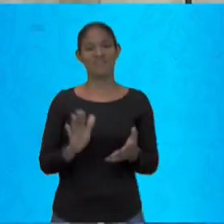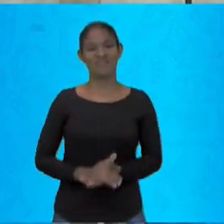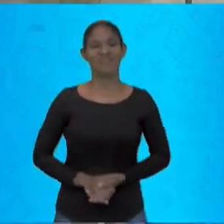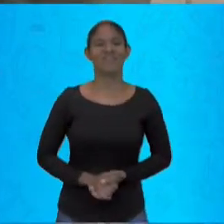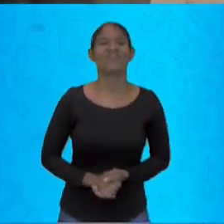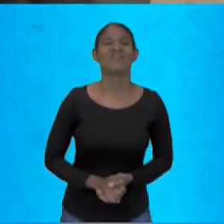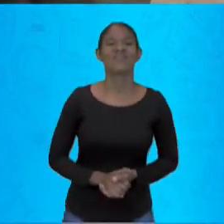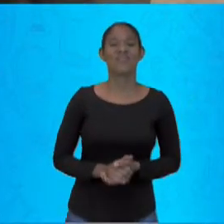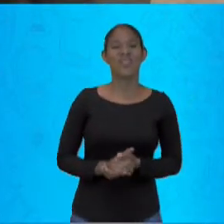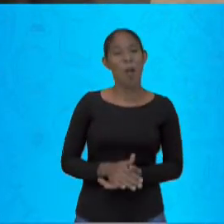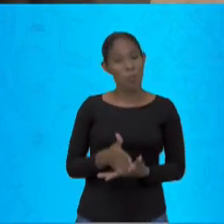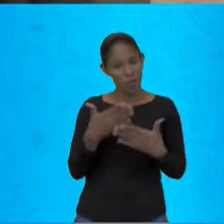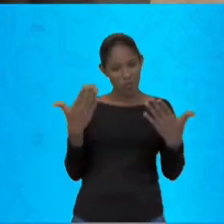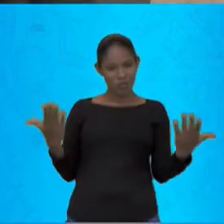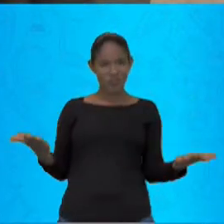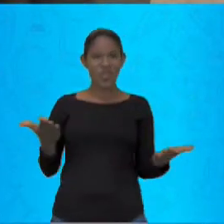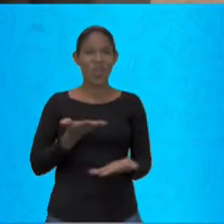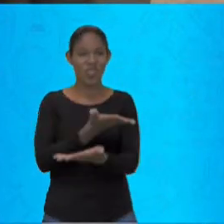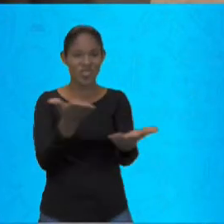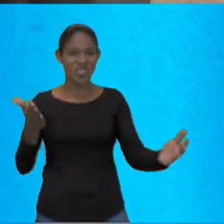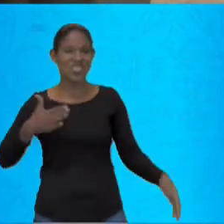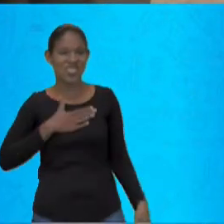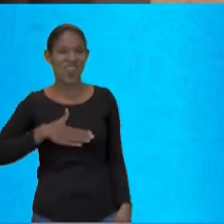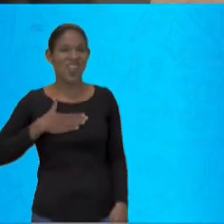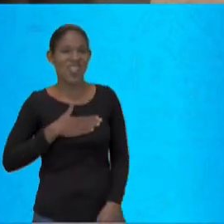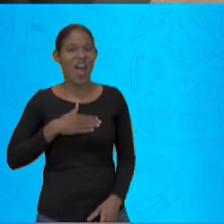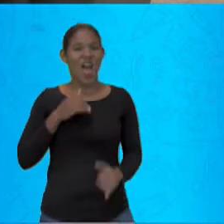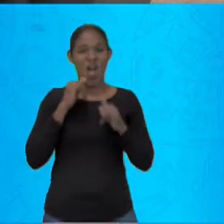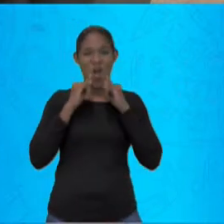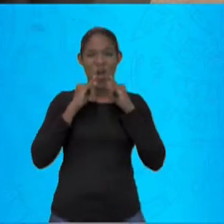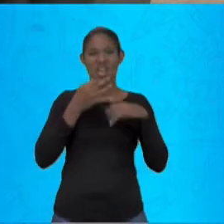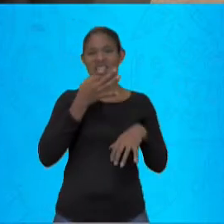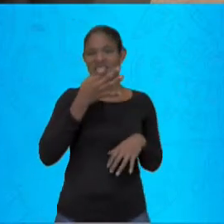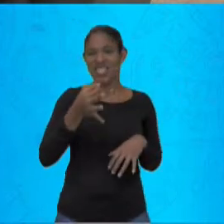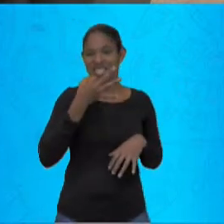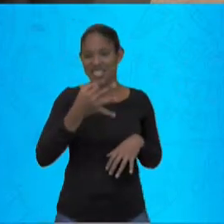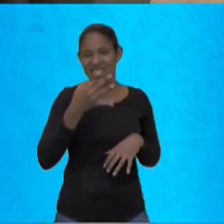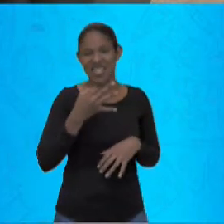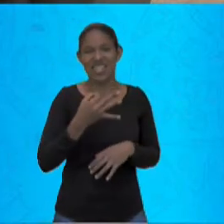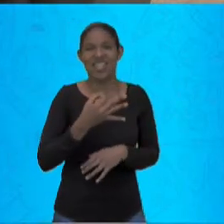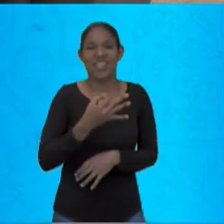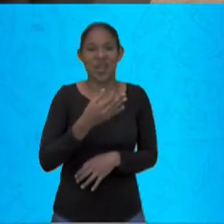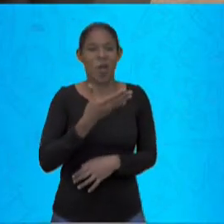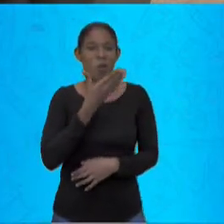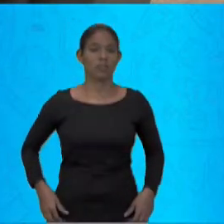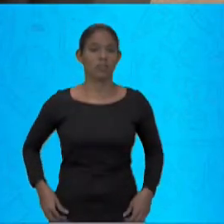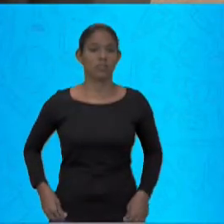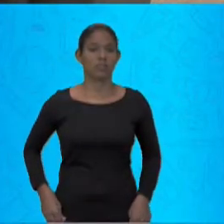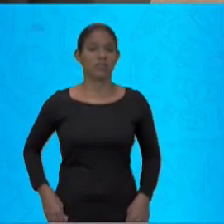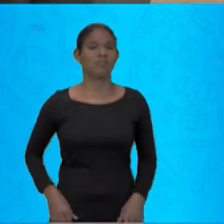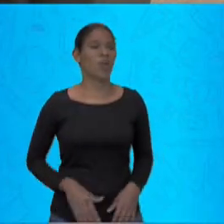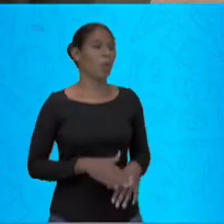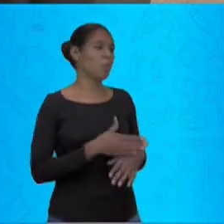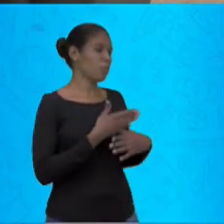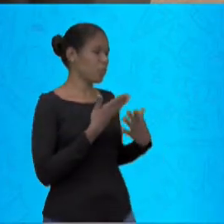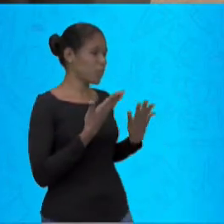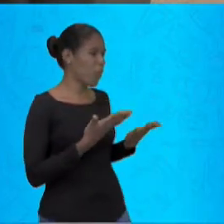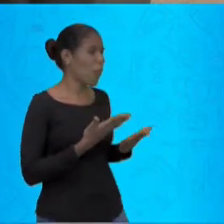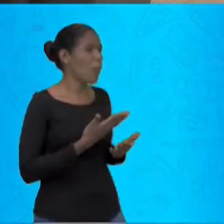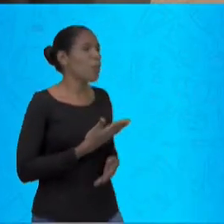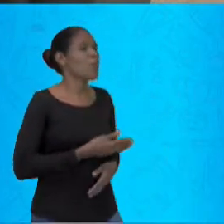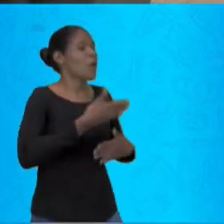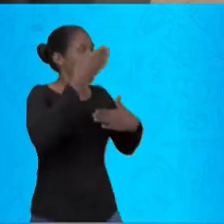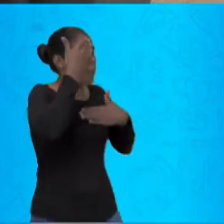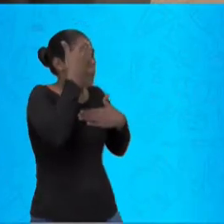É isso aí, pessoal. Peguem a dica do Tiago, hein? Enriquecer o português. Então, Tiago, mais uma vez,